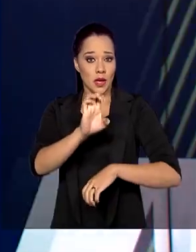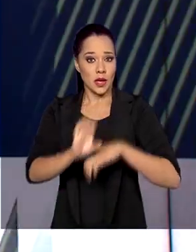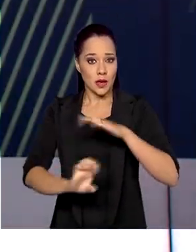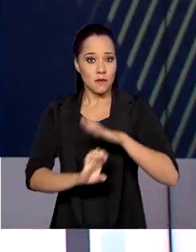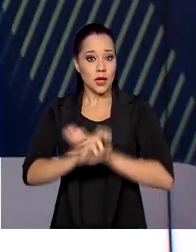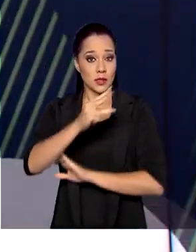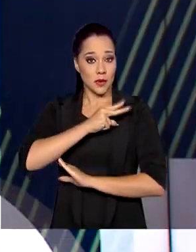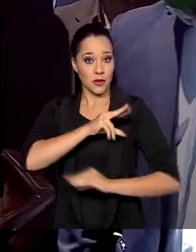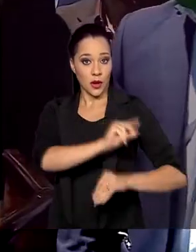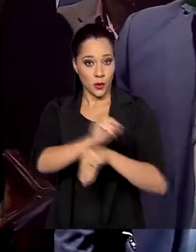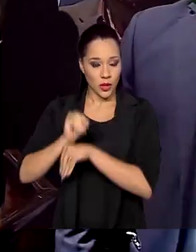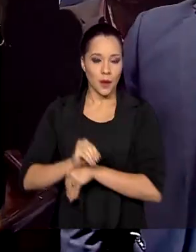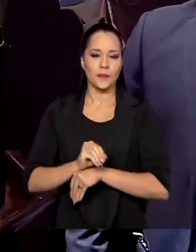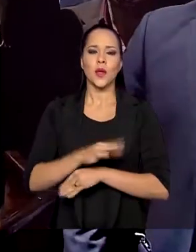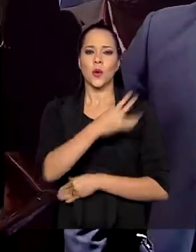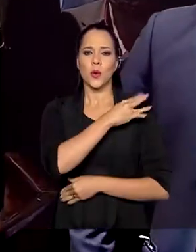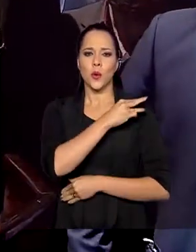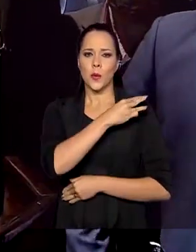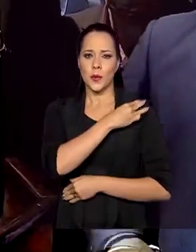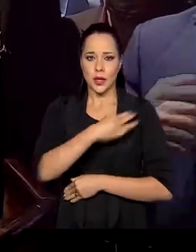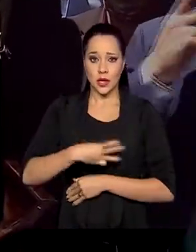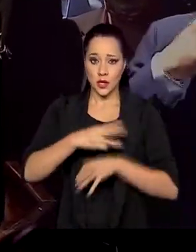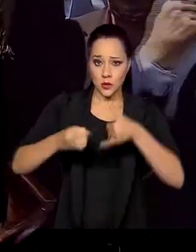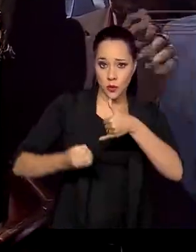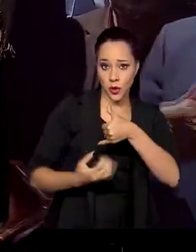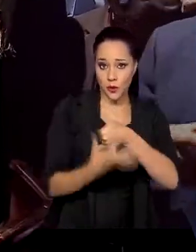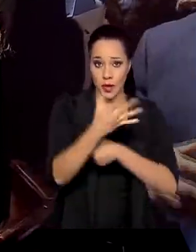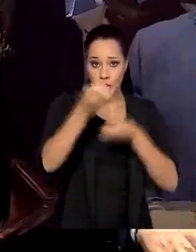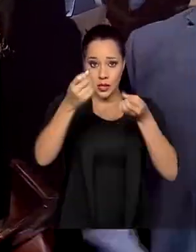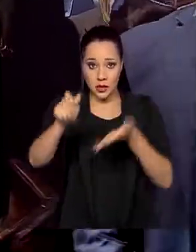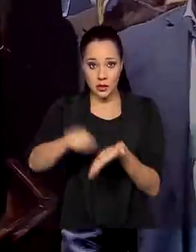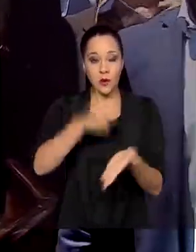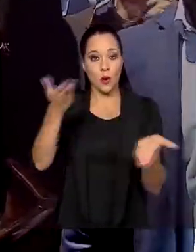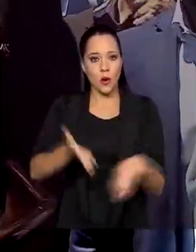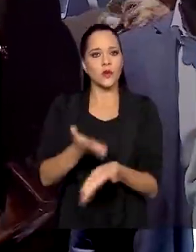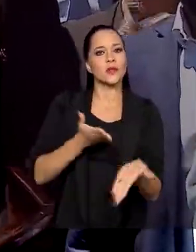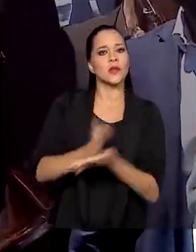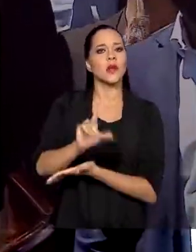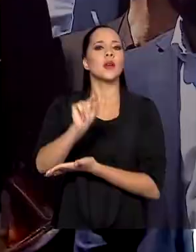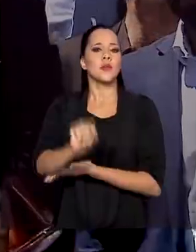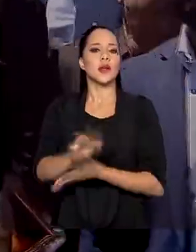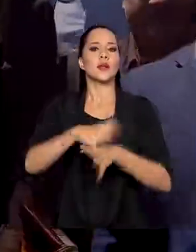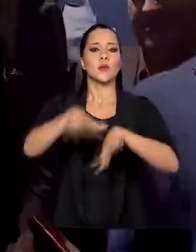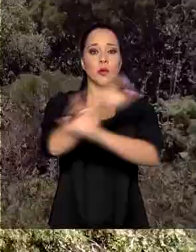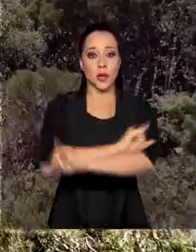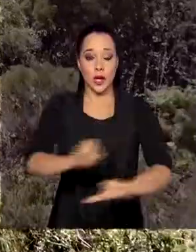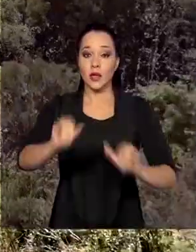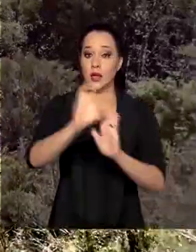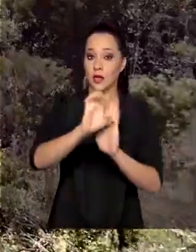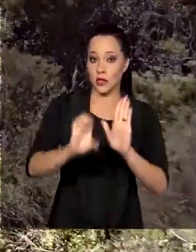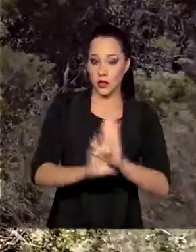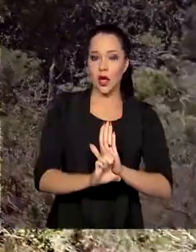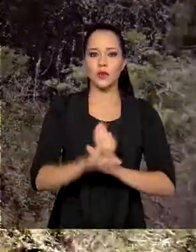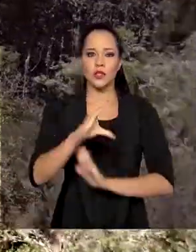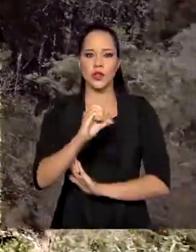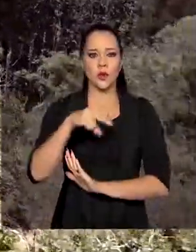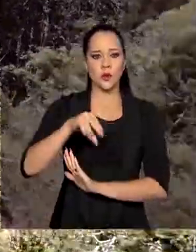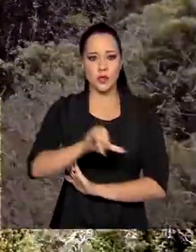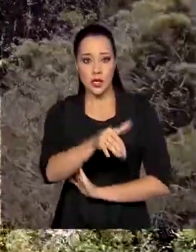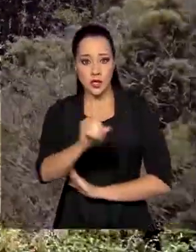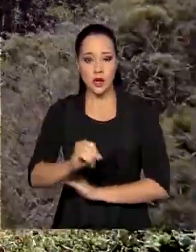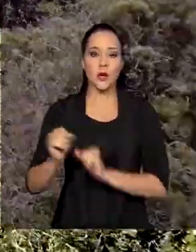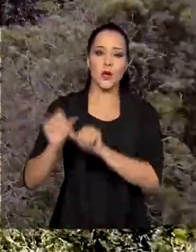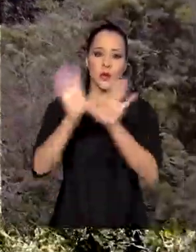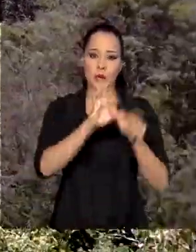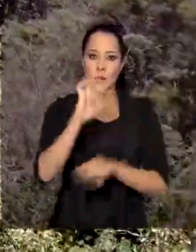O ministro do Meio Ambiente, Ricardo Salles, assinou hoje a autorização para que seja publicado o edital de concessão do